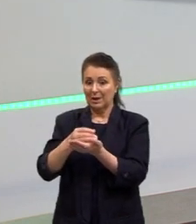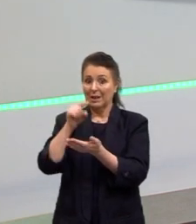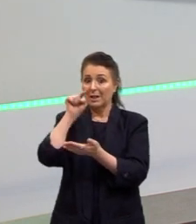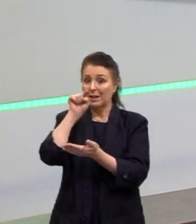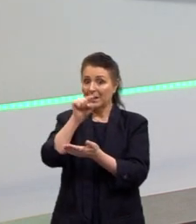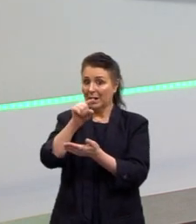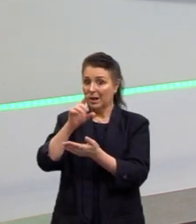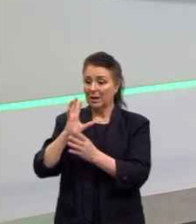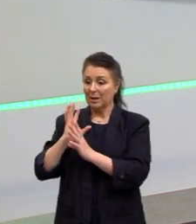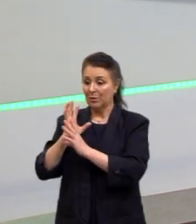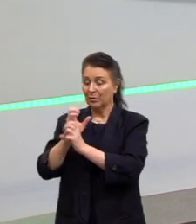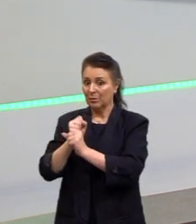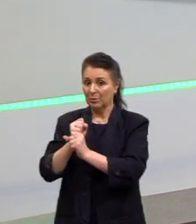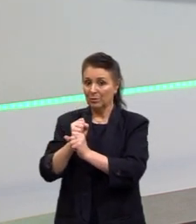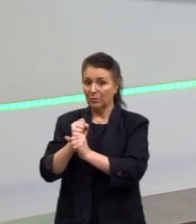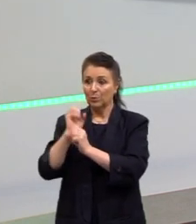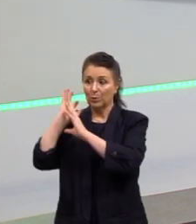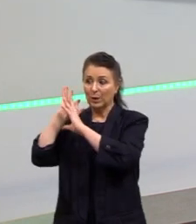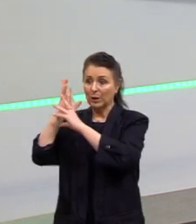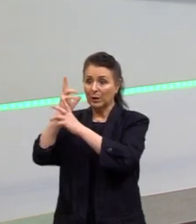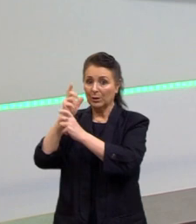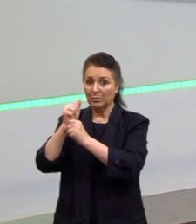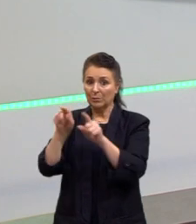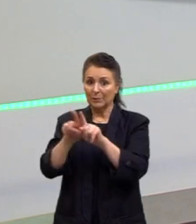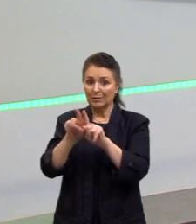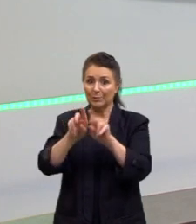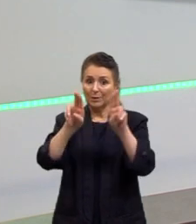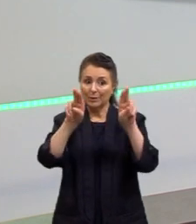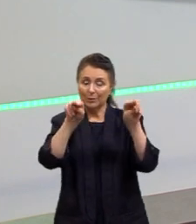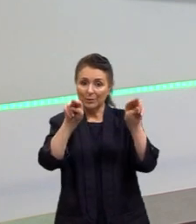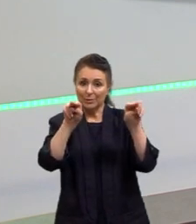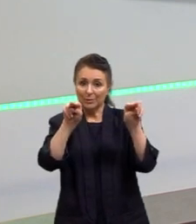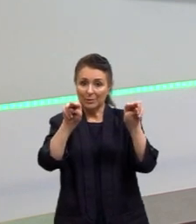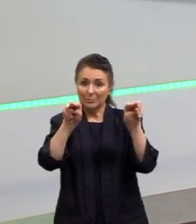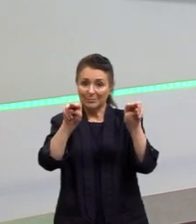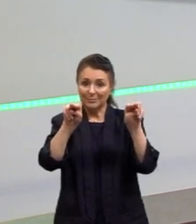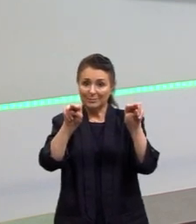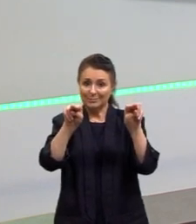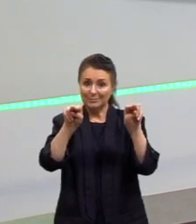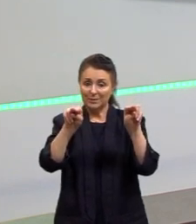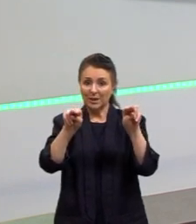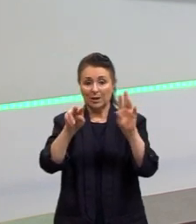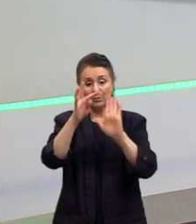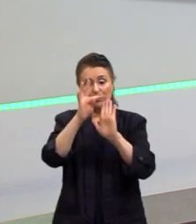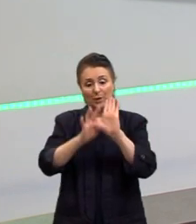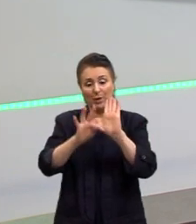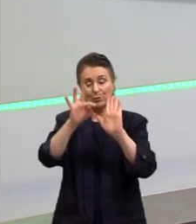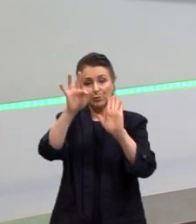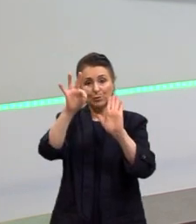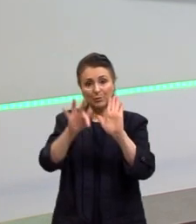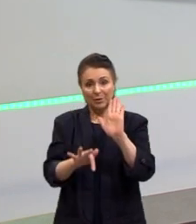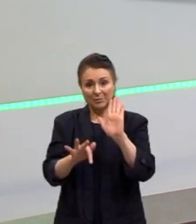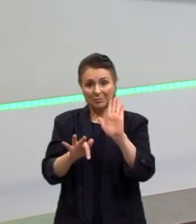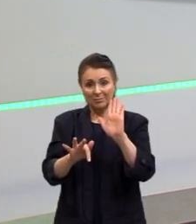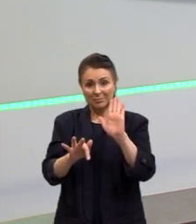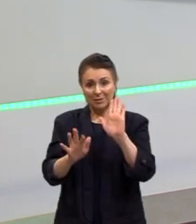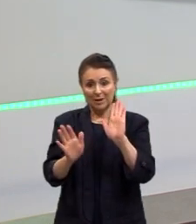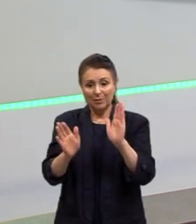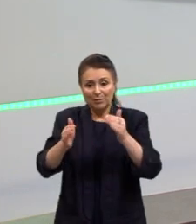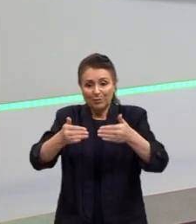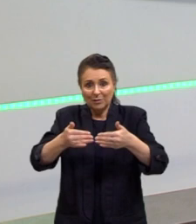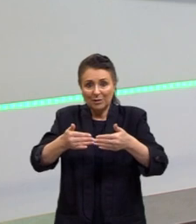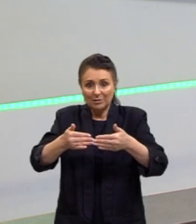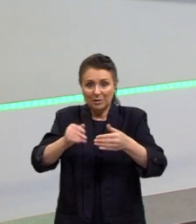retomar o tema, né? Então, tu vai retomar esse tema para encerrar o teu texto, para fechar, para fazer com que o teu leitor